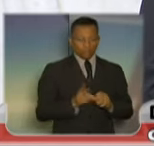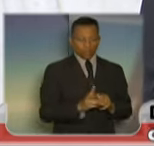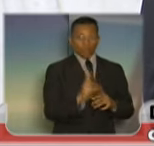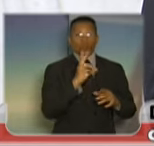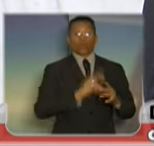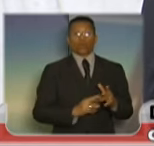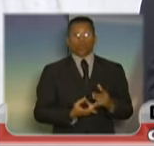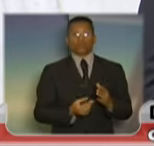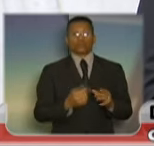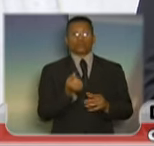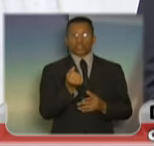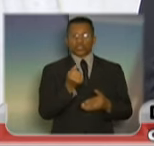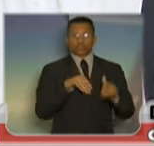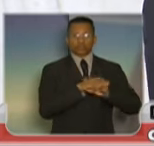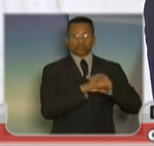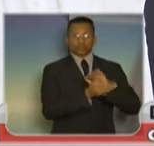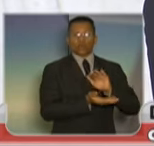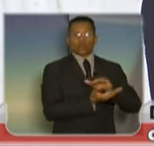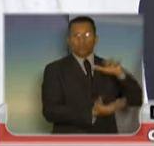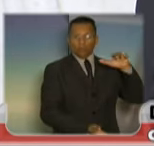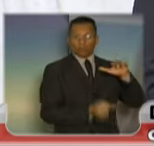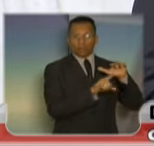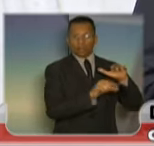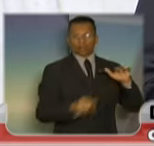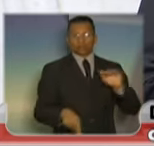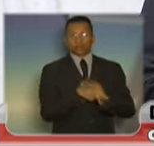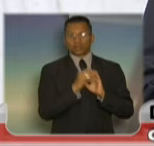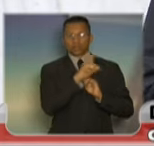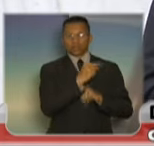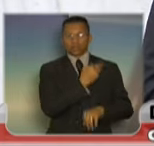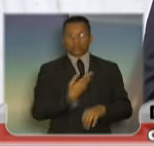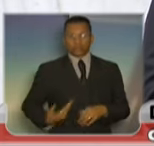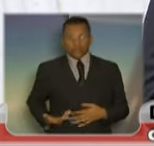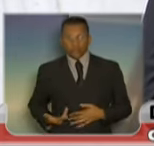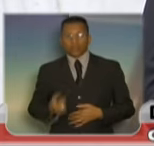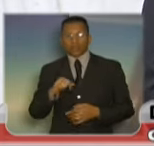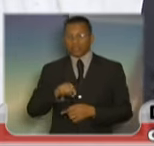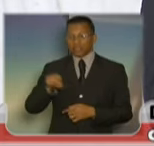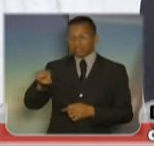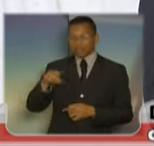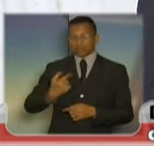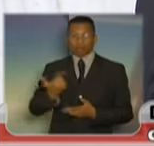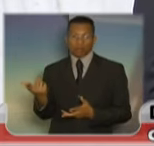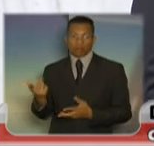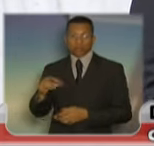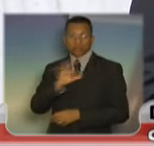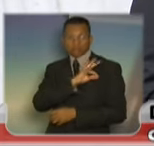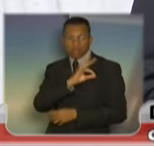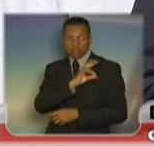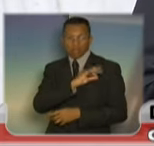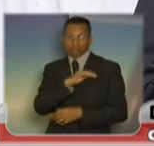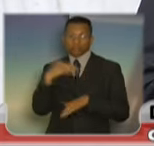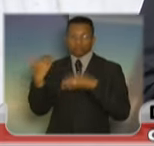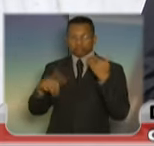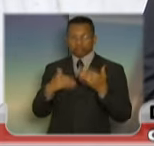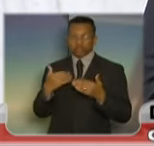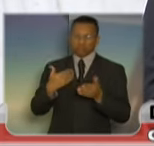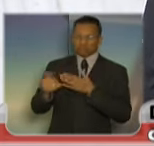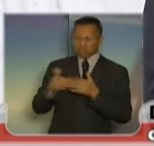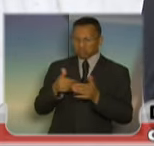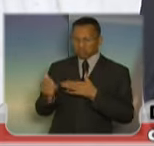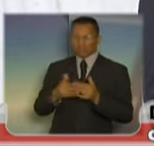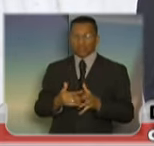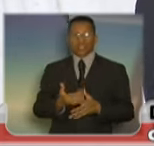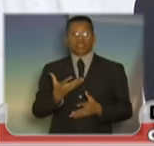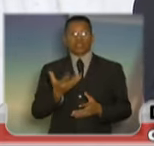e se prevalecem da morte de policiais e da morte de cidadãos decentes. Precisamos combater esse tipo de pessoas também, que só querem